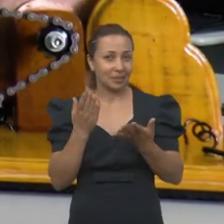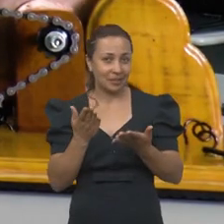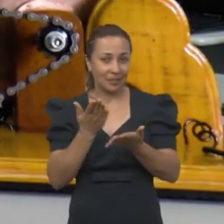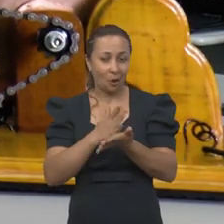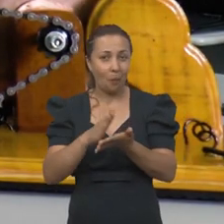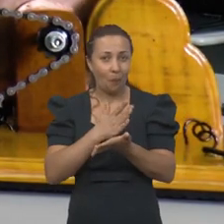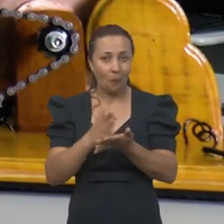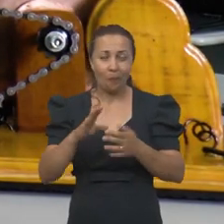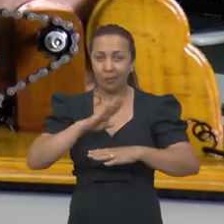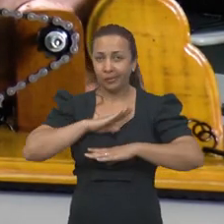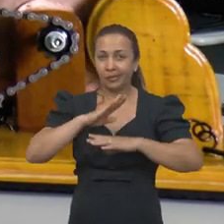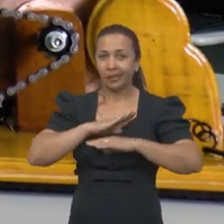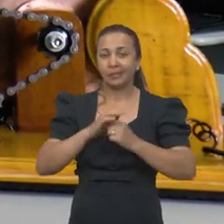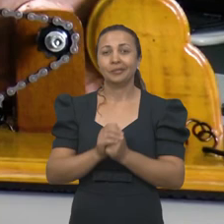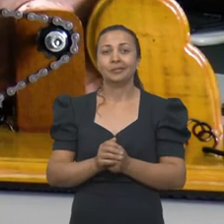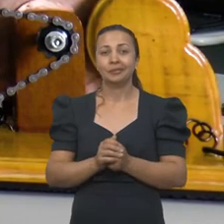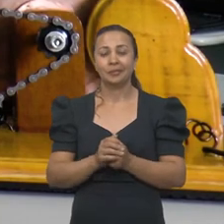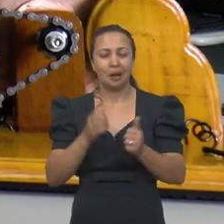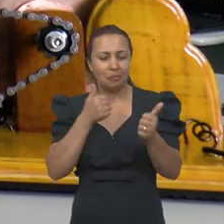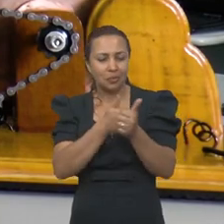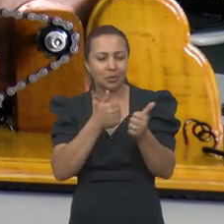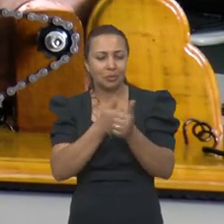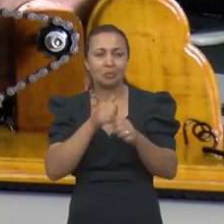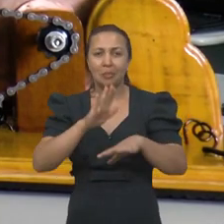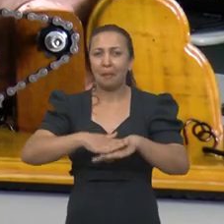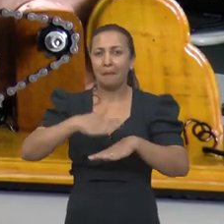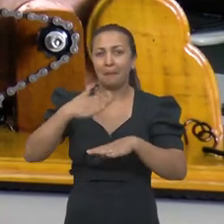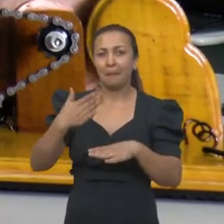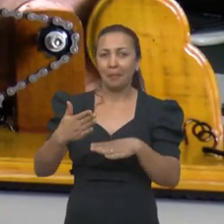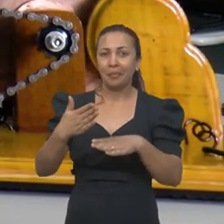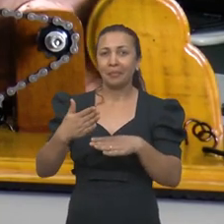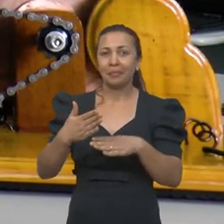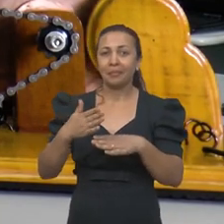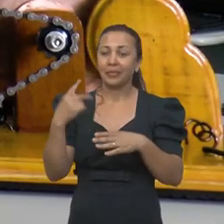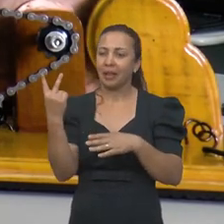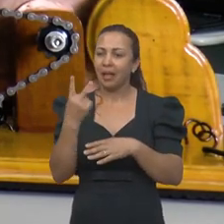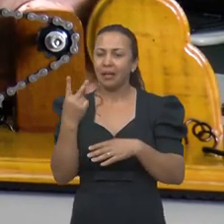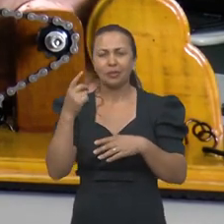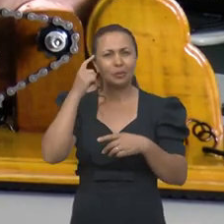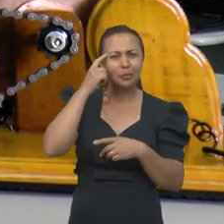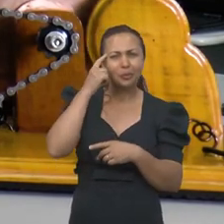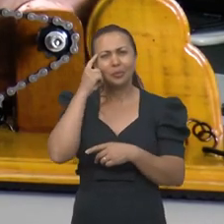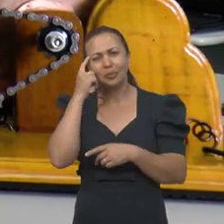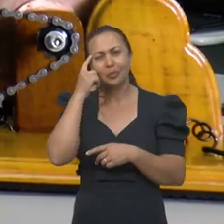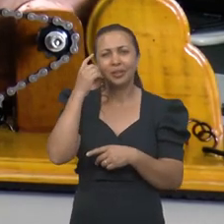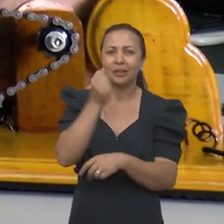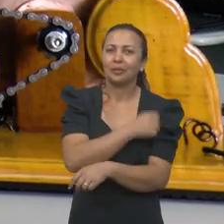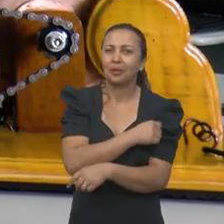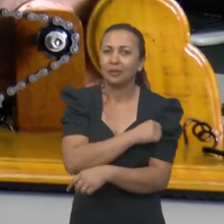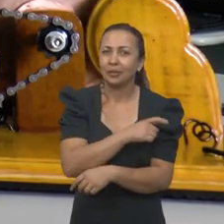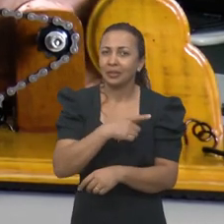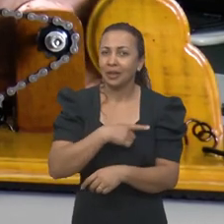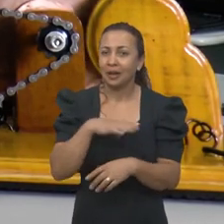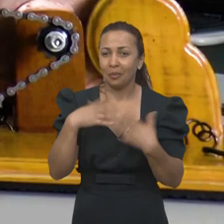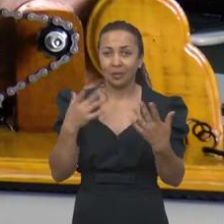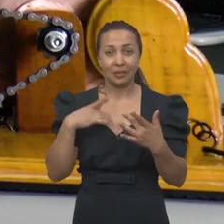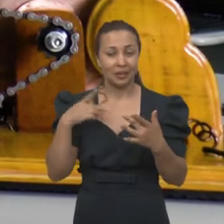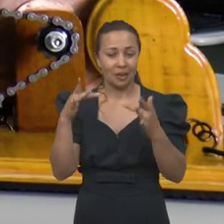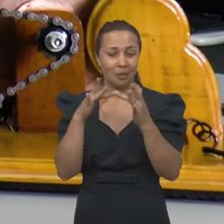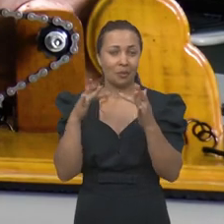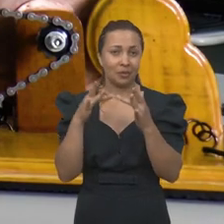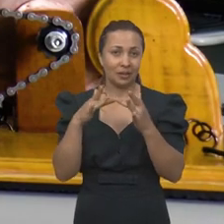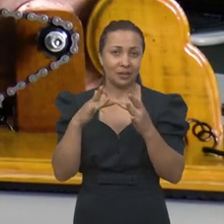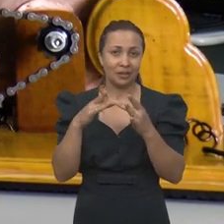de alguma forma se aproximar mais das dúvidas que um aluno tem na hora que ele vai ter